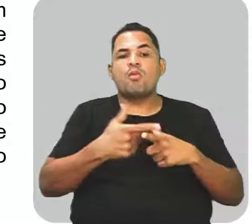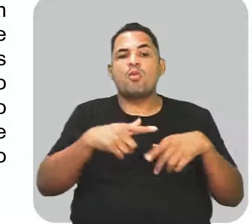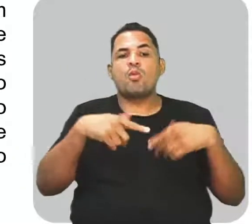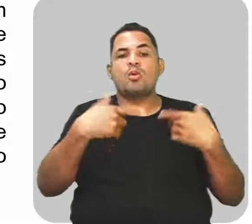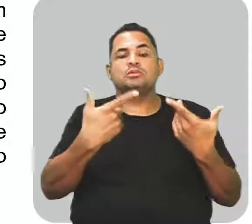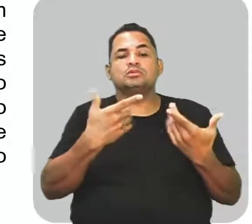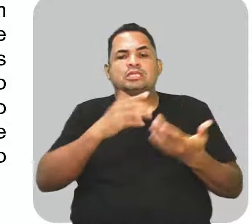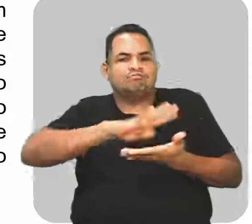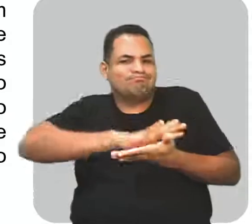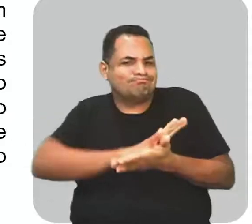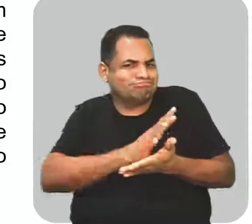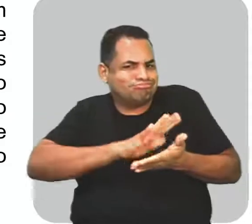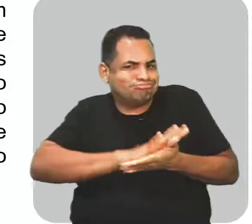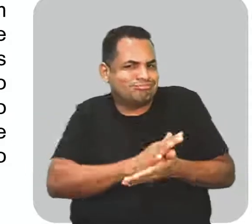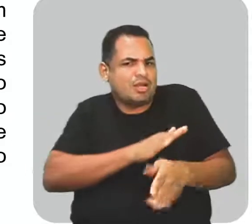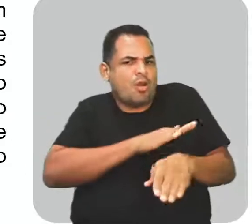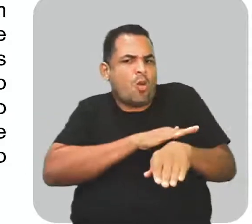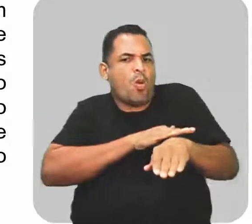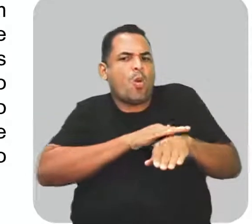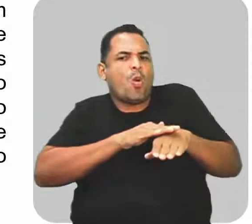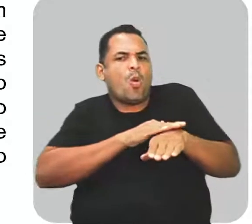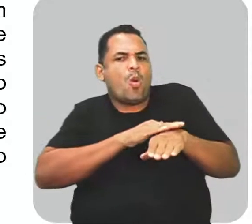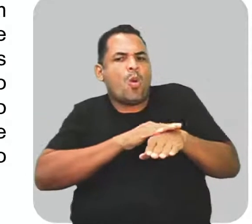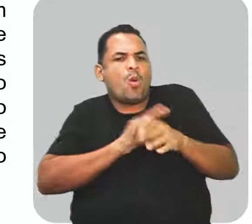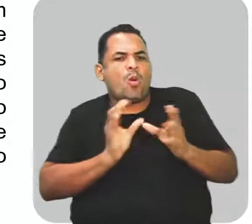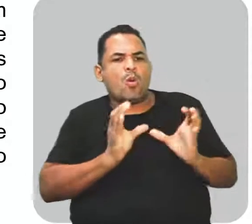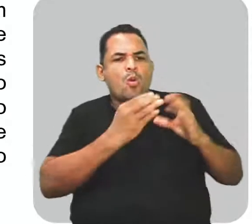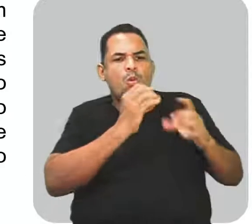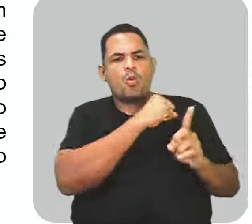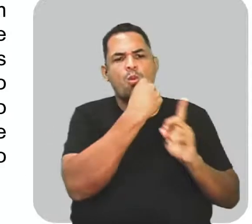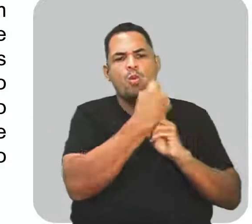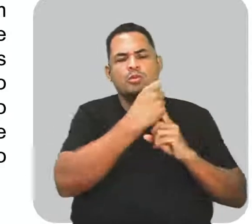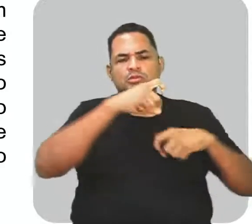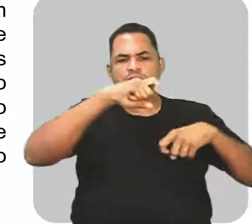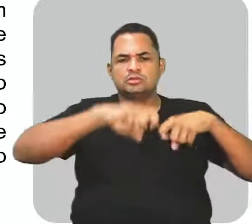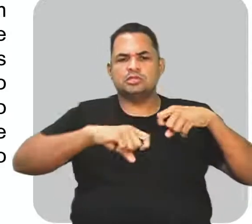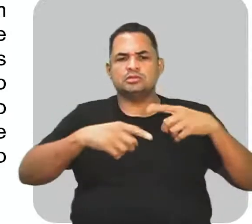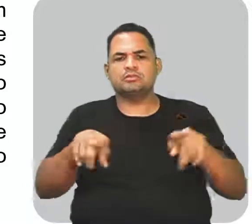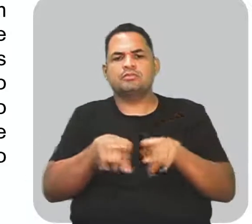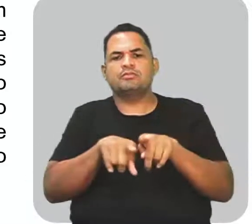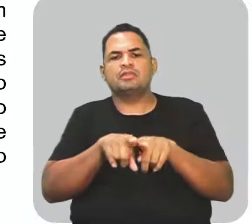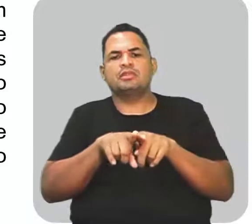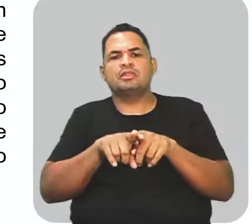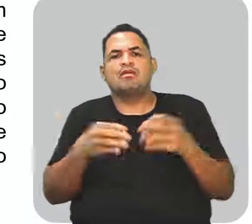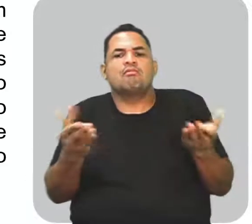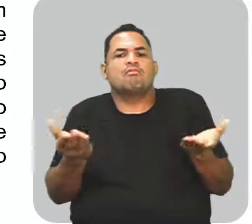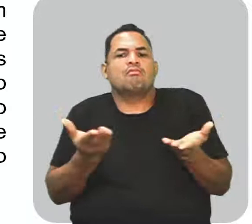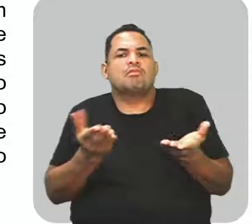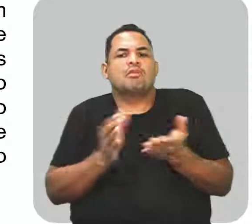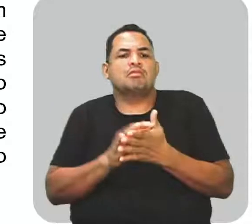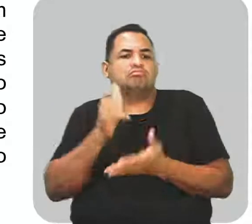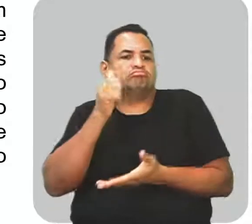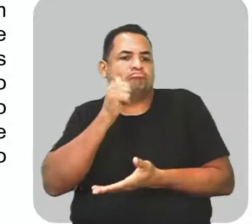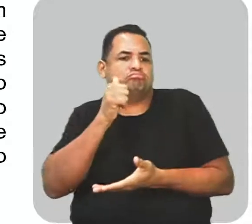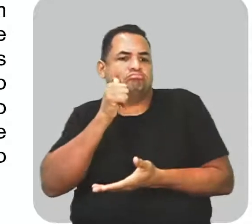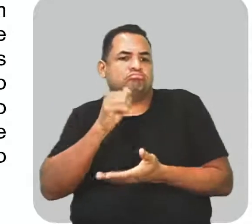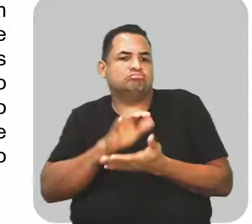quando há opressões a uma etnia, classe social ou sexo, como acontece até hoje com as